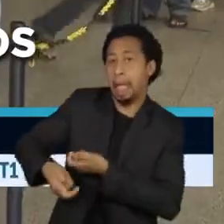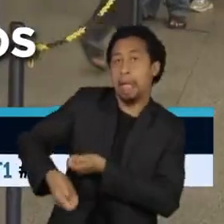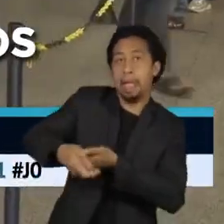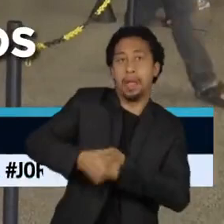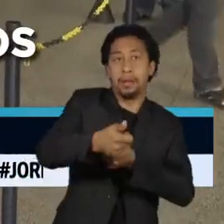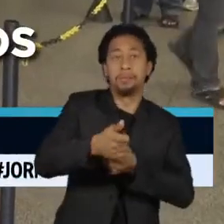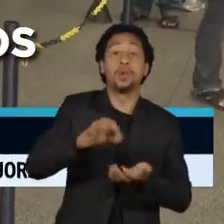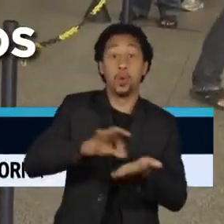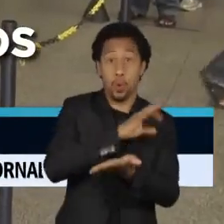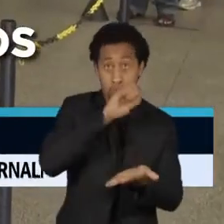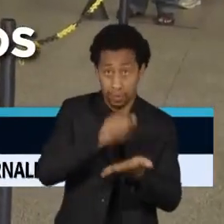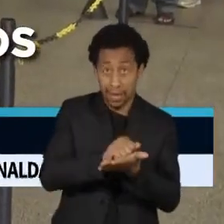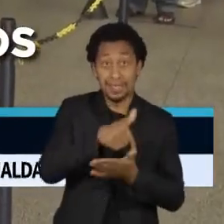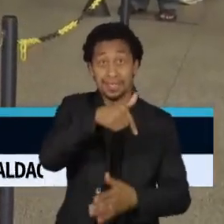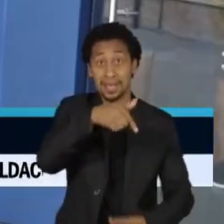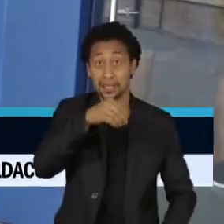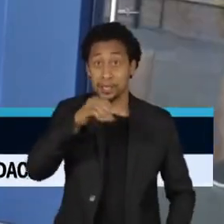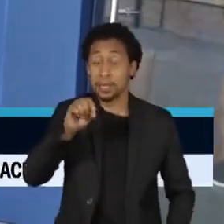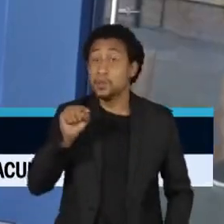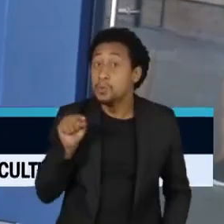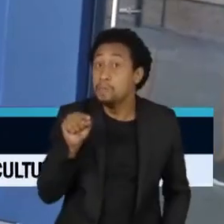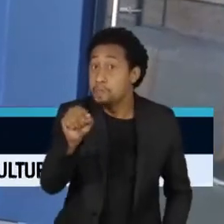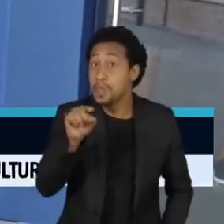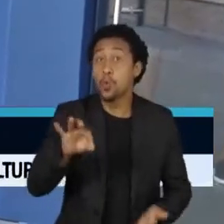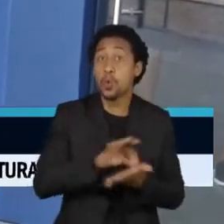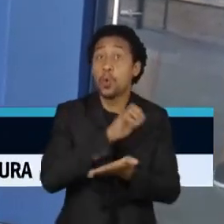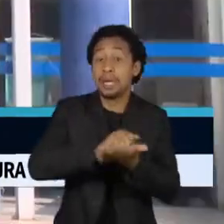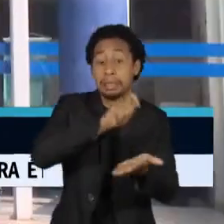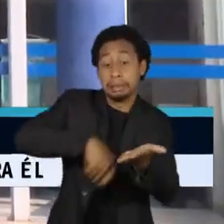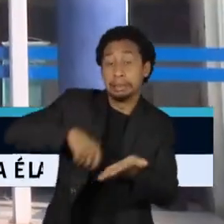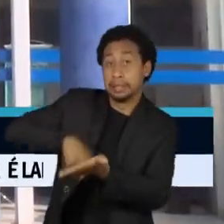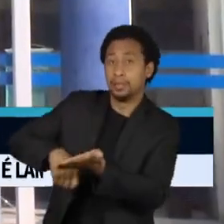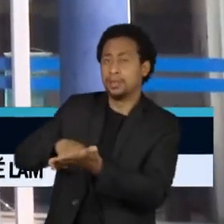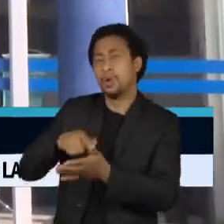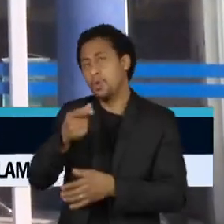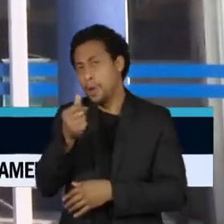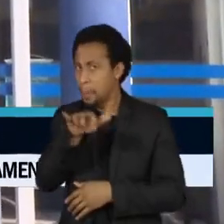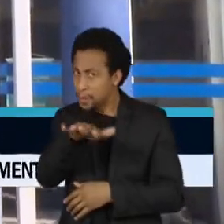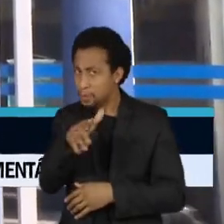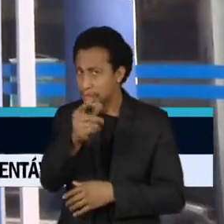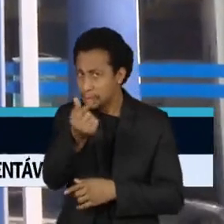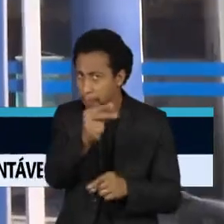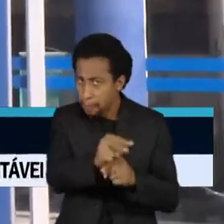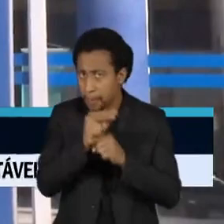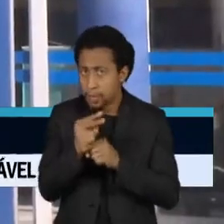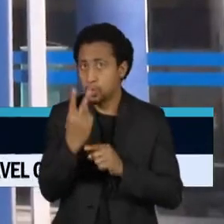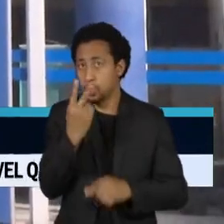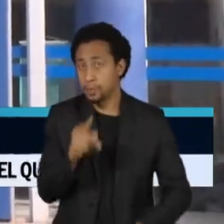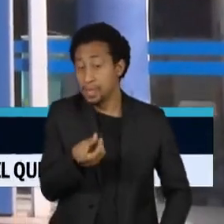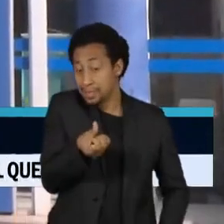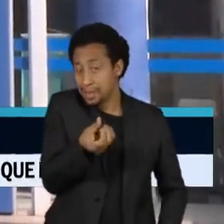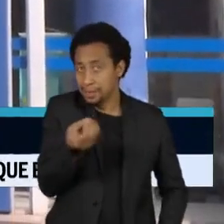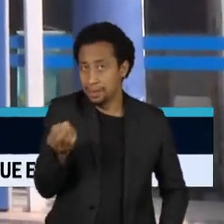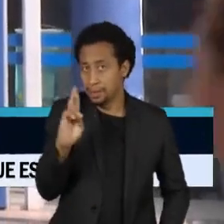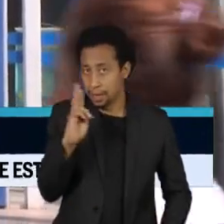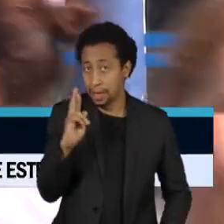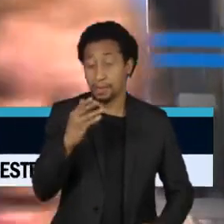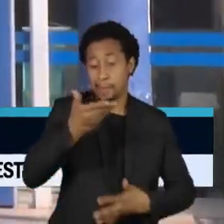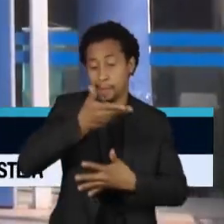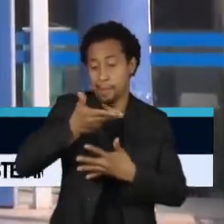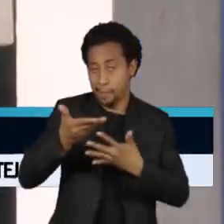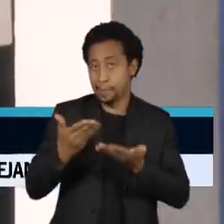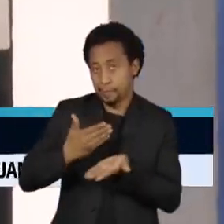fechados 700 mil contratos. O valor médio de cada um ficou em 2.600 reais para serem pagos em até 24